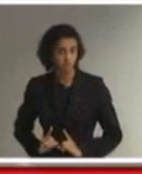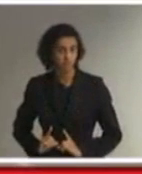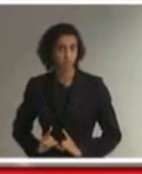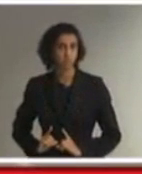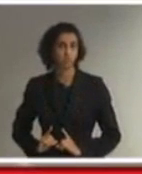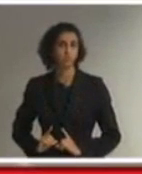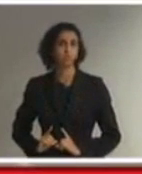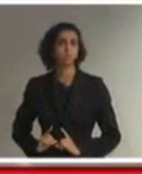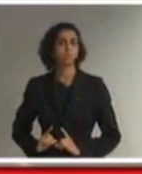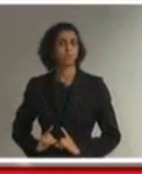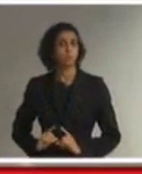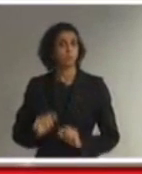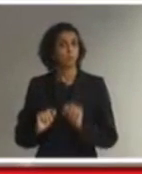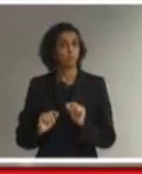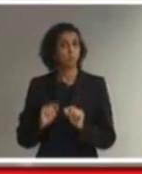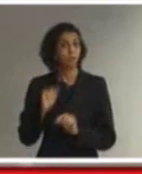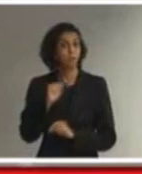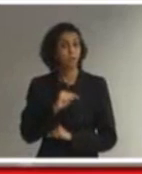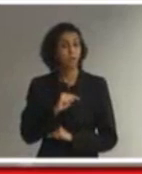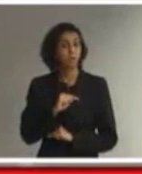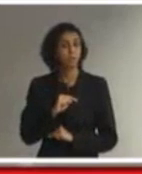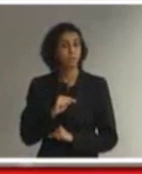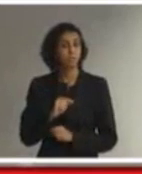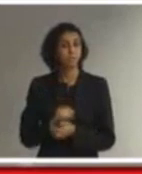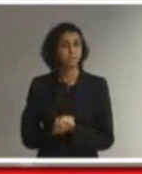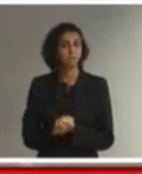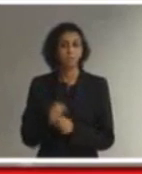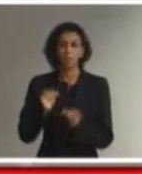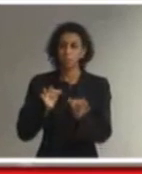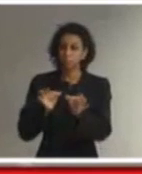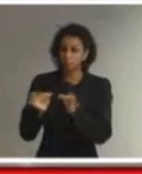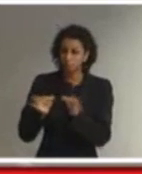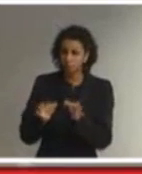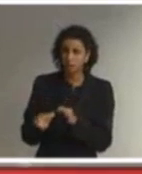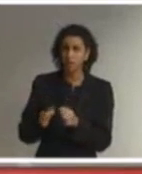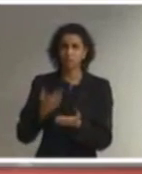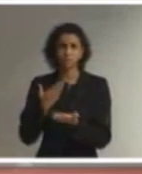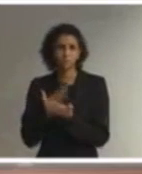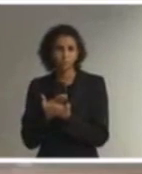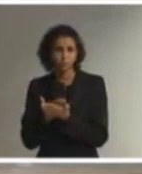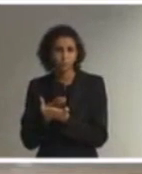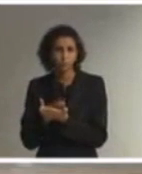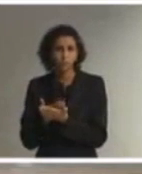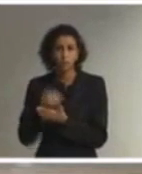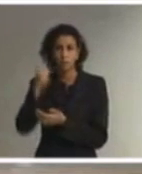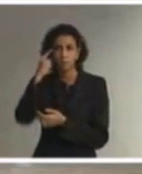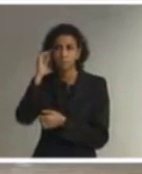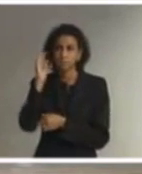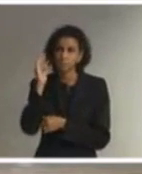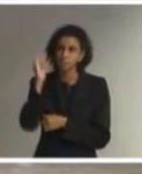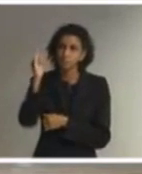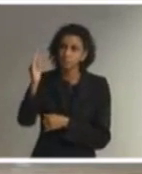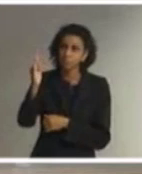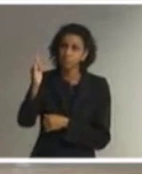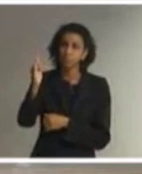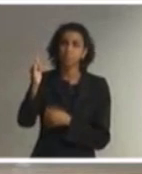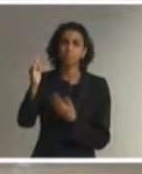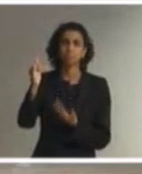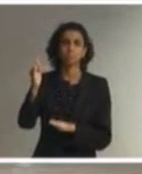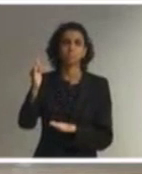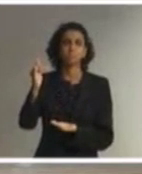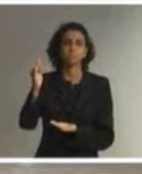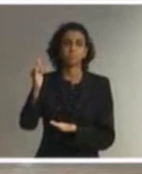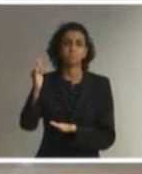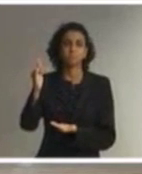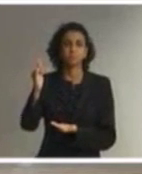preparando-se para a sua colocação profissional e enxergando este